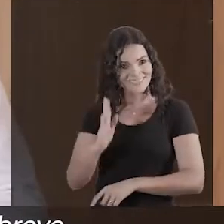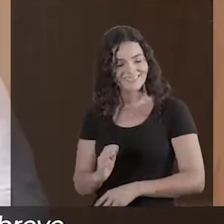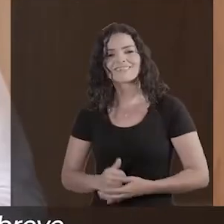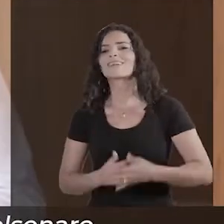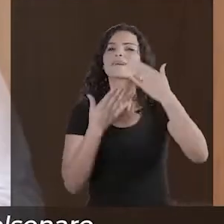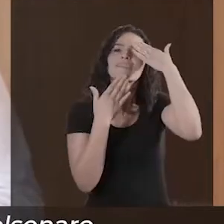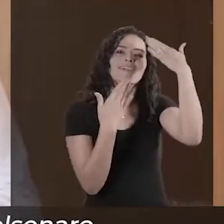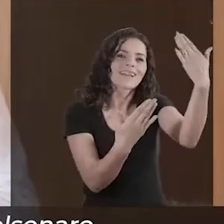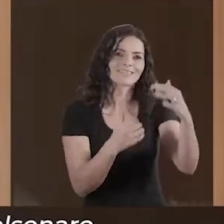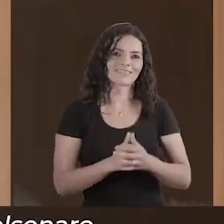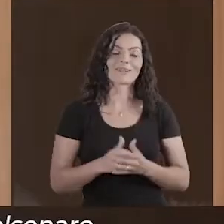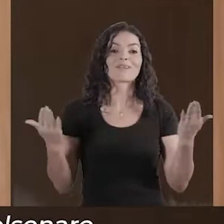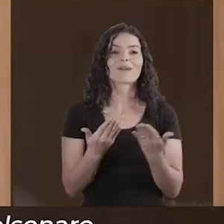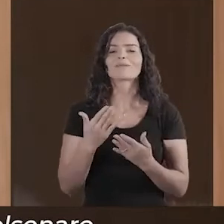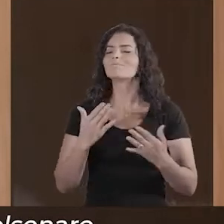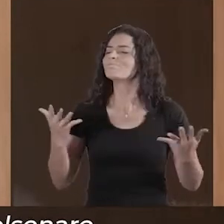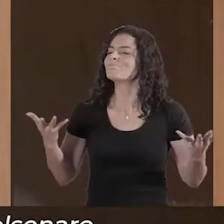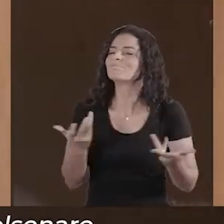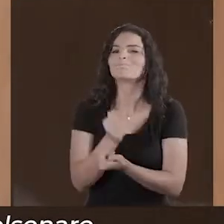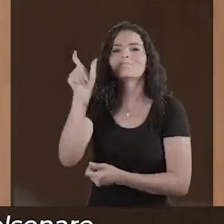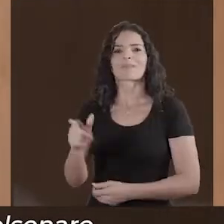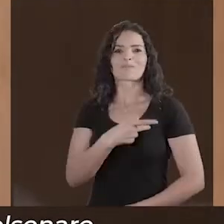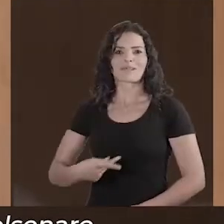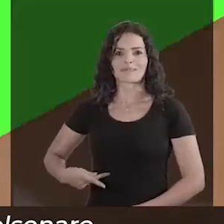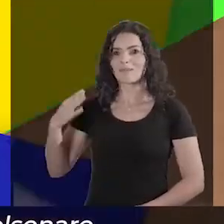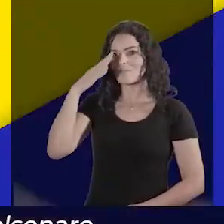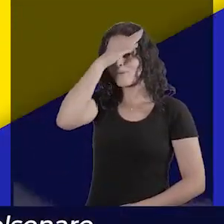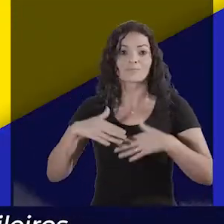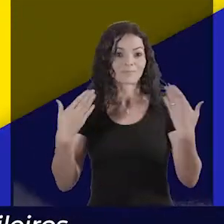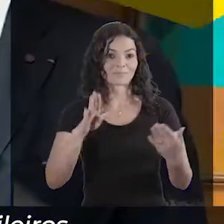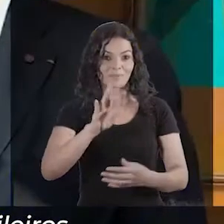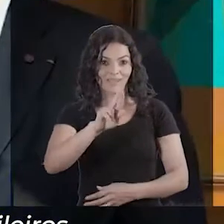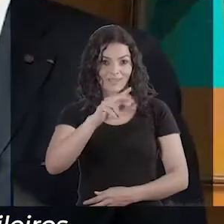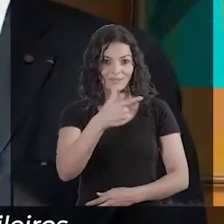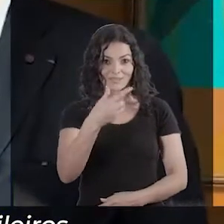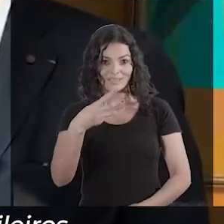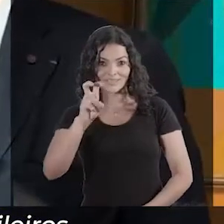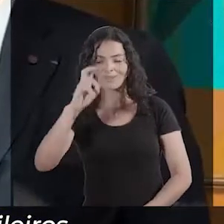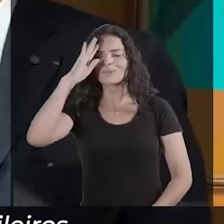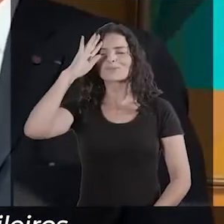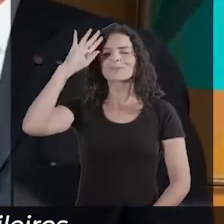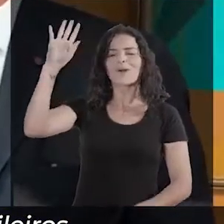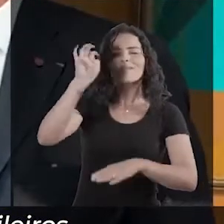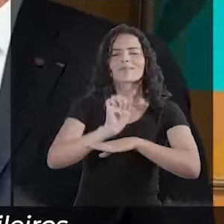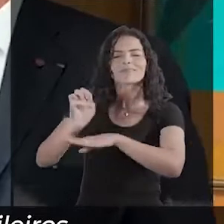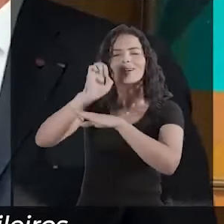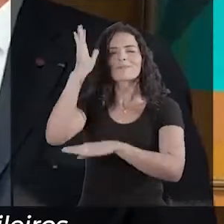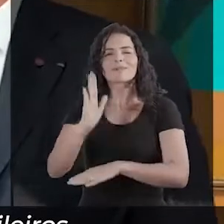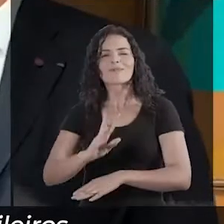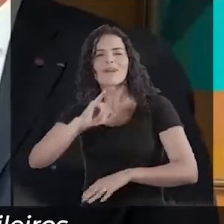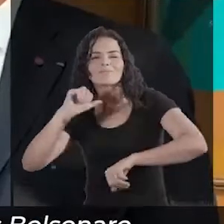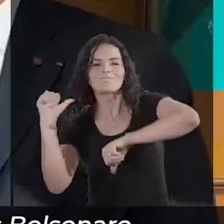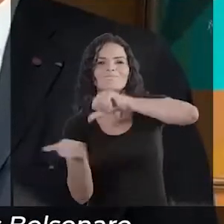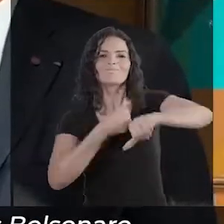palavra breve do nosso grande presidente, Jair Messias Bolsonaro. O BR-235 é sonho de vários estados